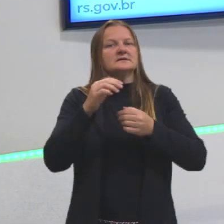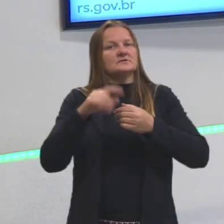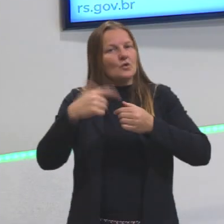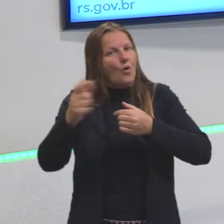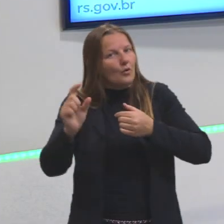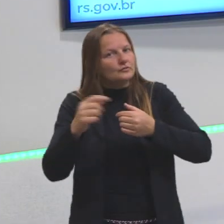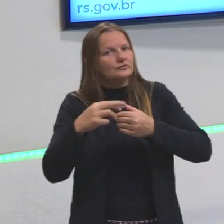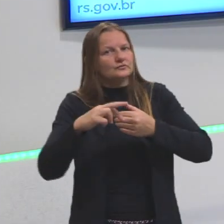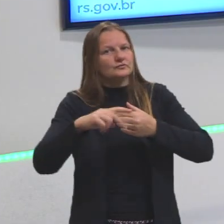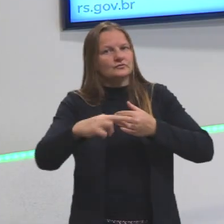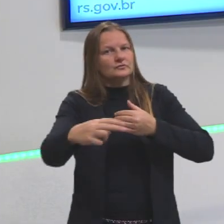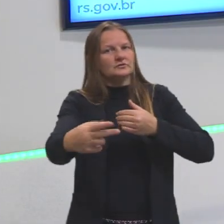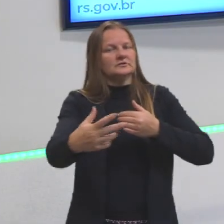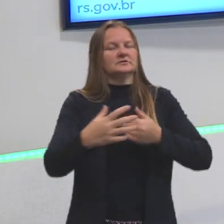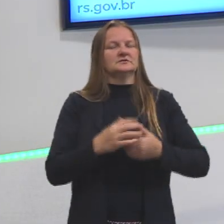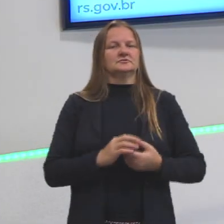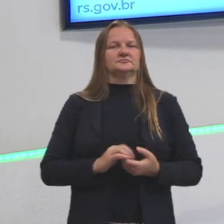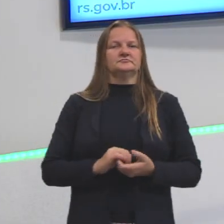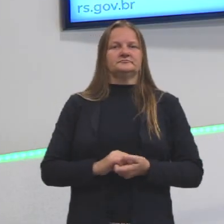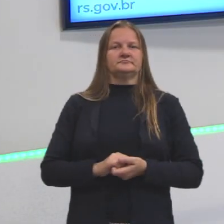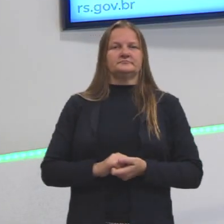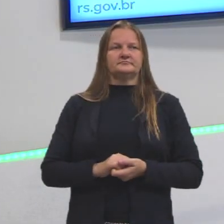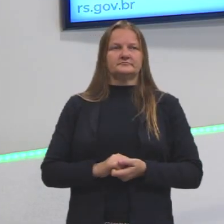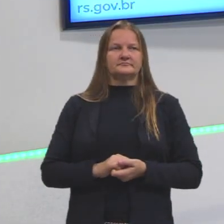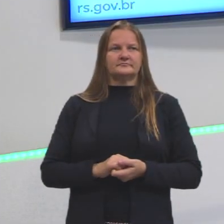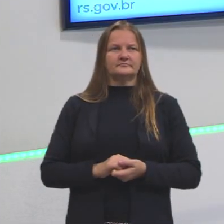então do perfeito e do perfeito contínuo.